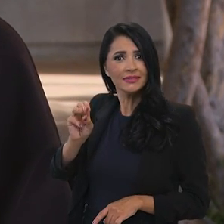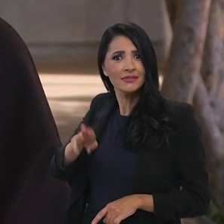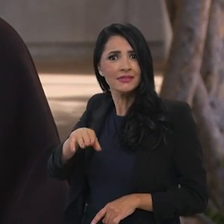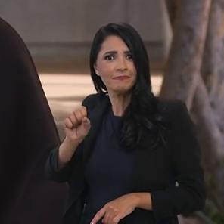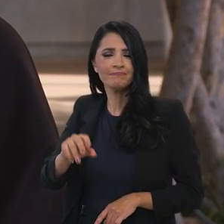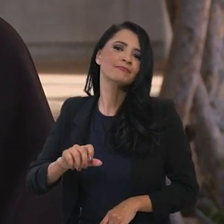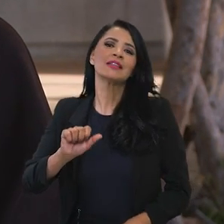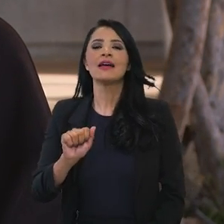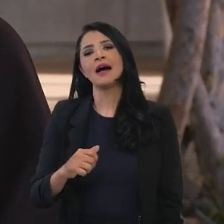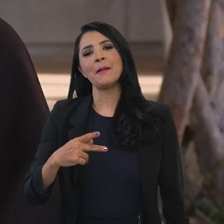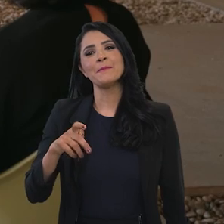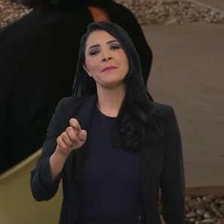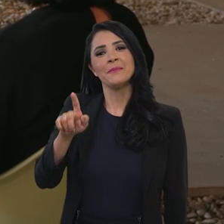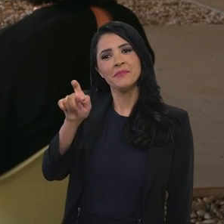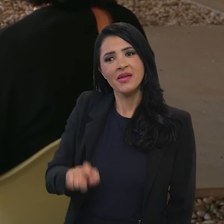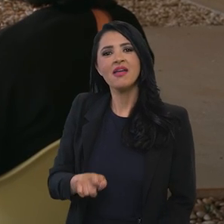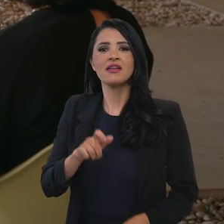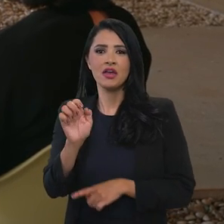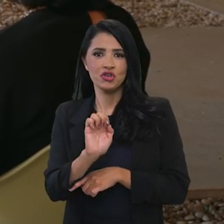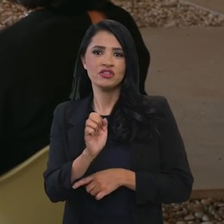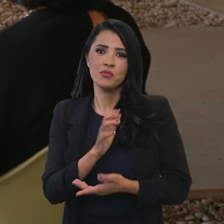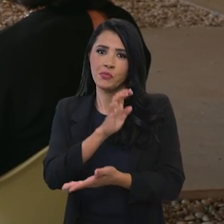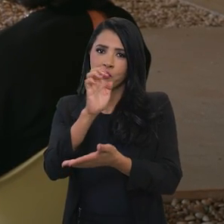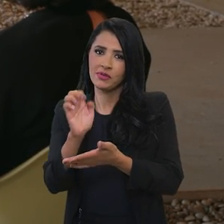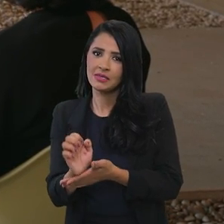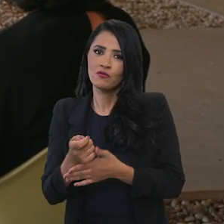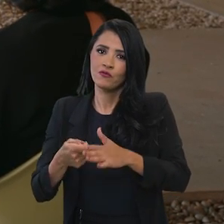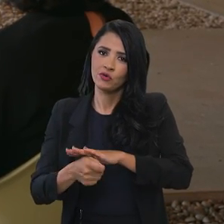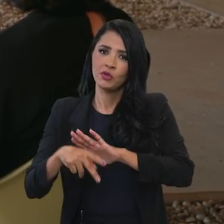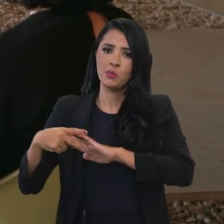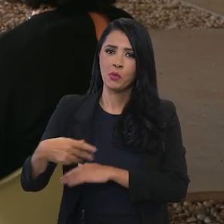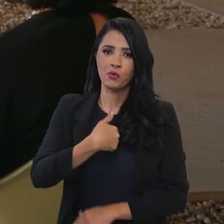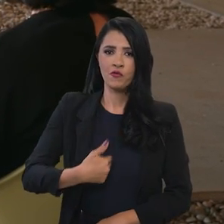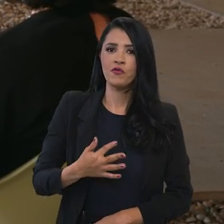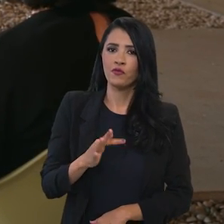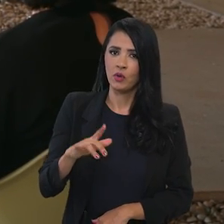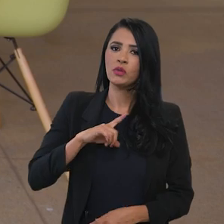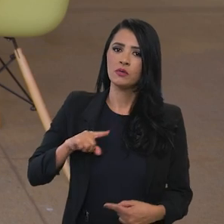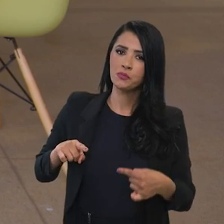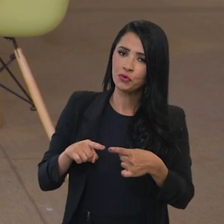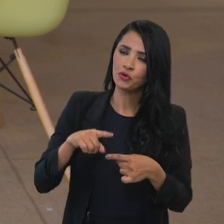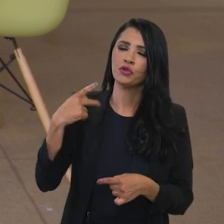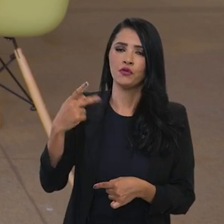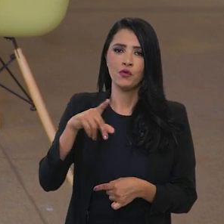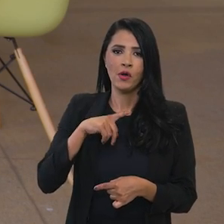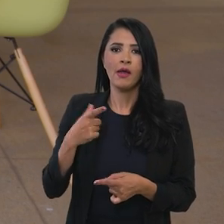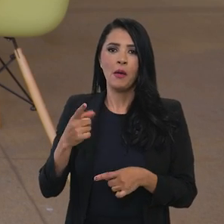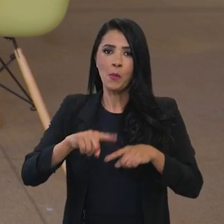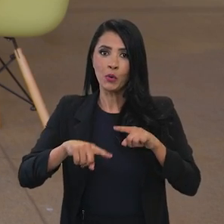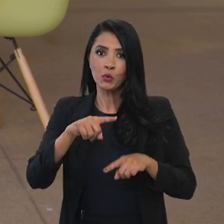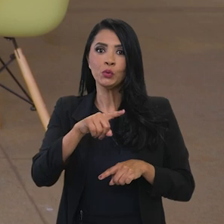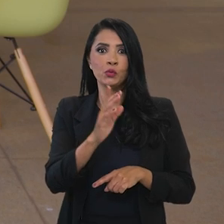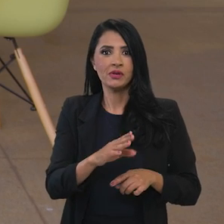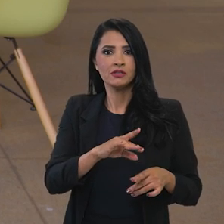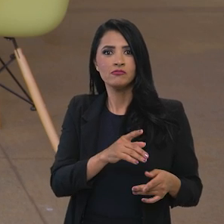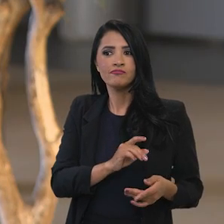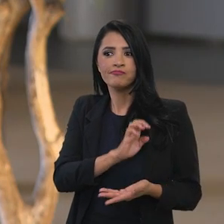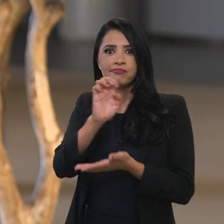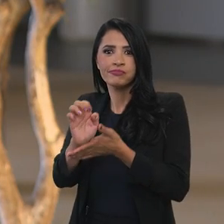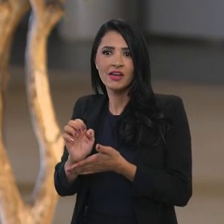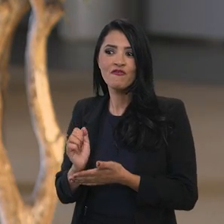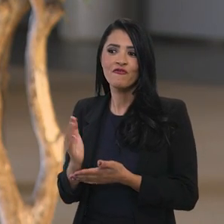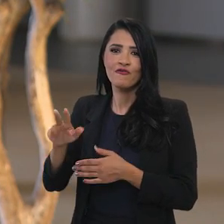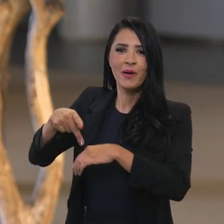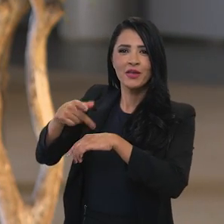né, que é ajudar a posicionar a marca, os bens brasileiros no exterior. Isso é fundamental, Carol, para que a gente consiga diversificar as nossas exportações.